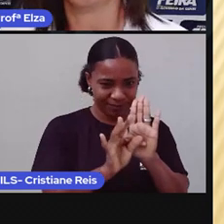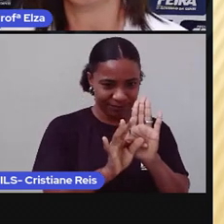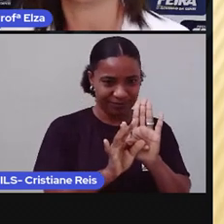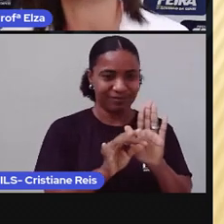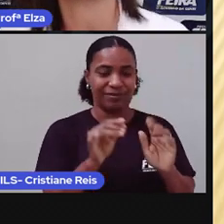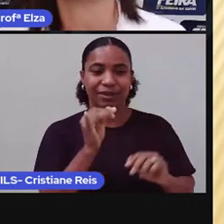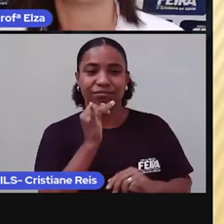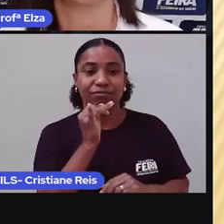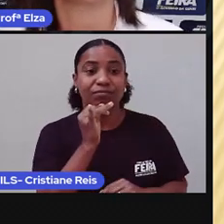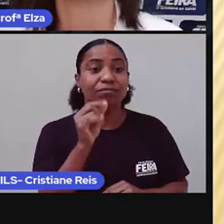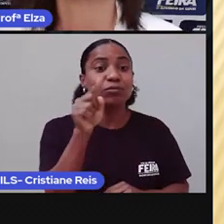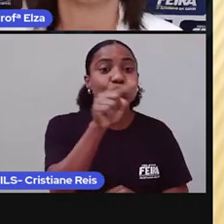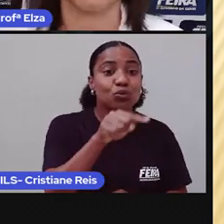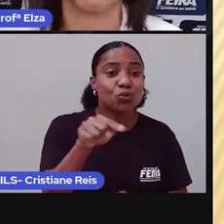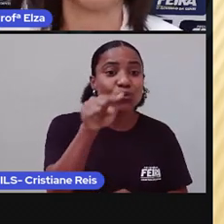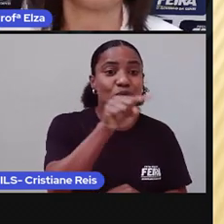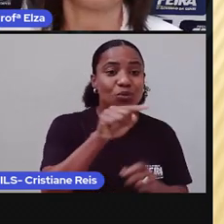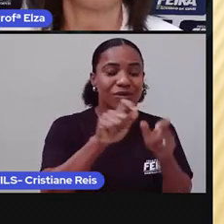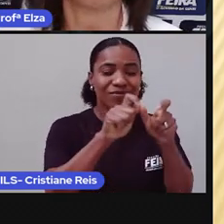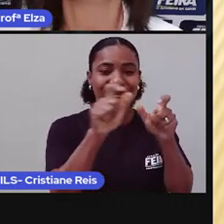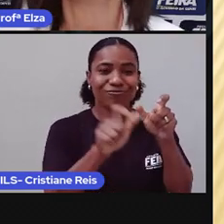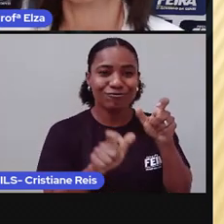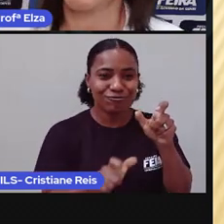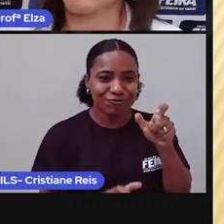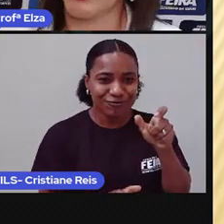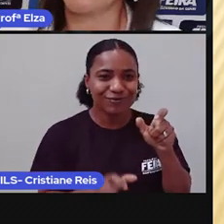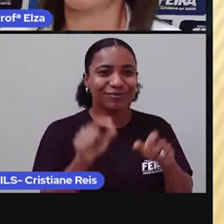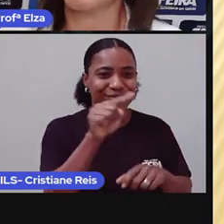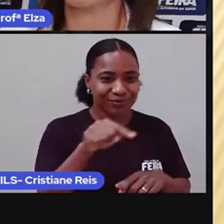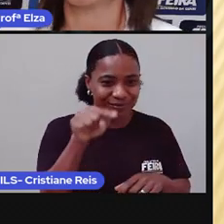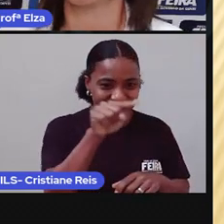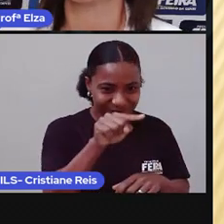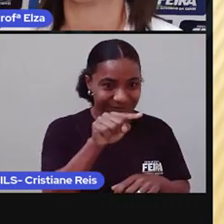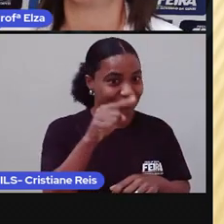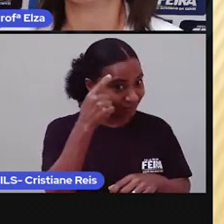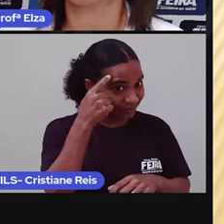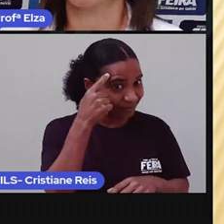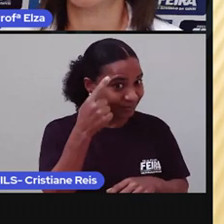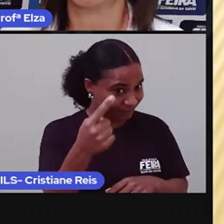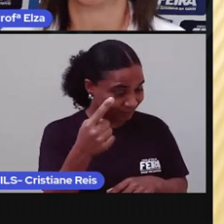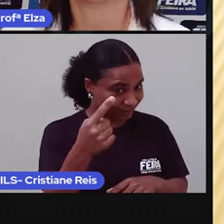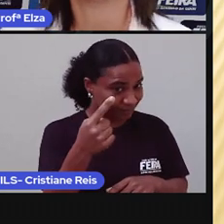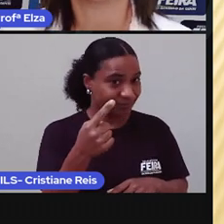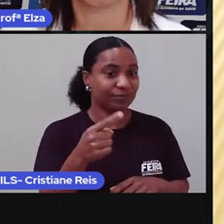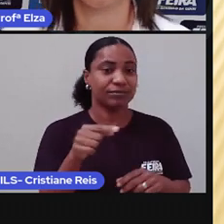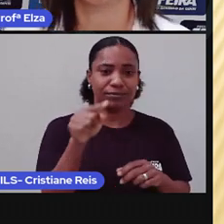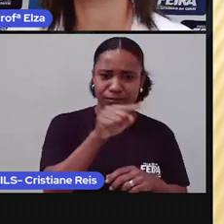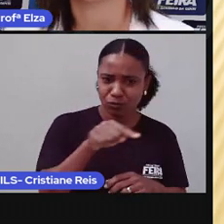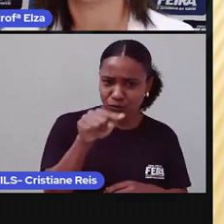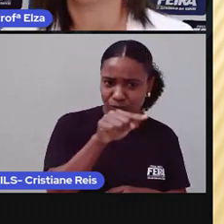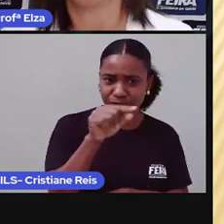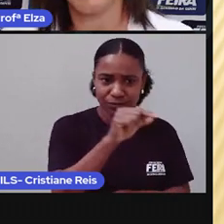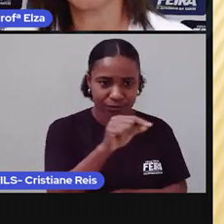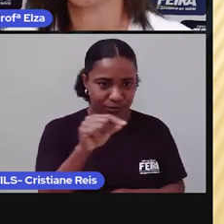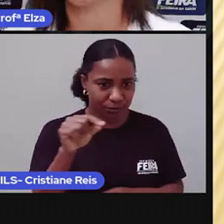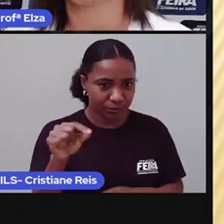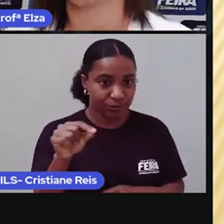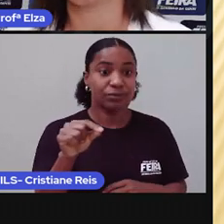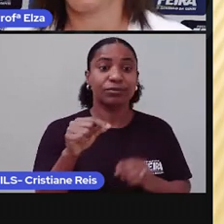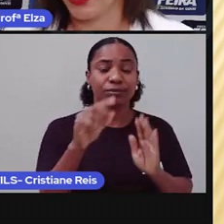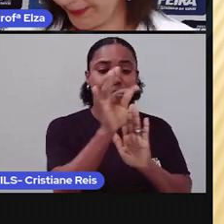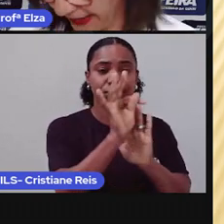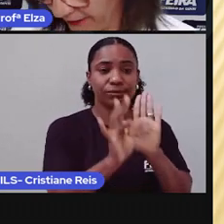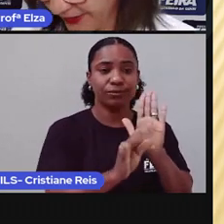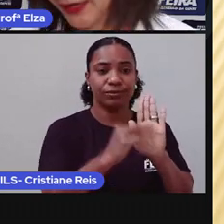circule os adjetivos no texto. Está certo? Não se esqueça, é importante lê-los mais de uma